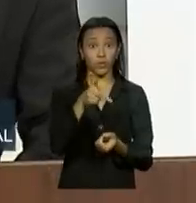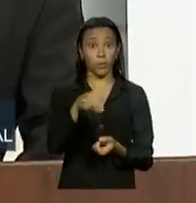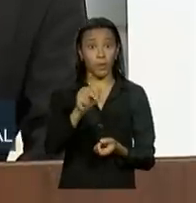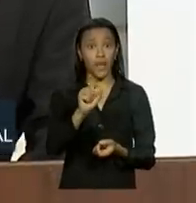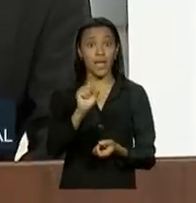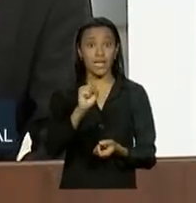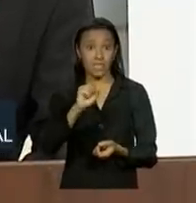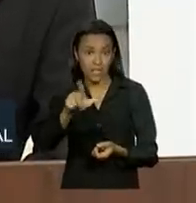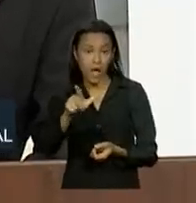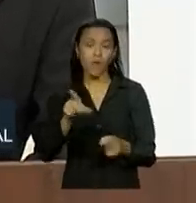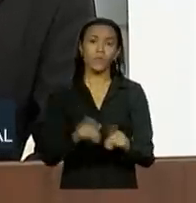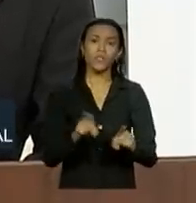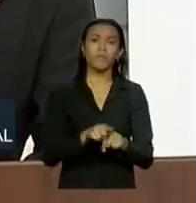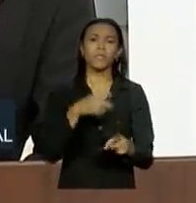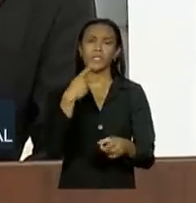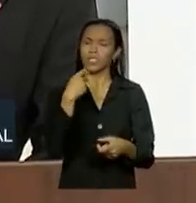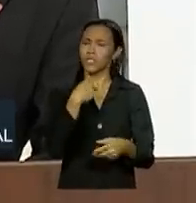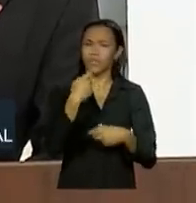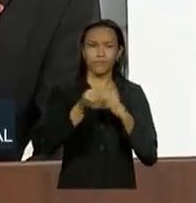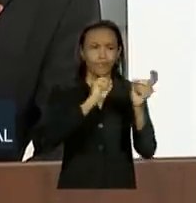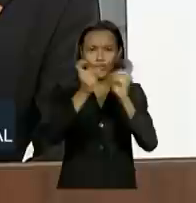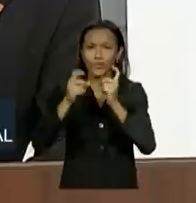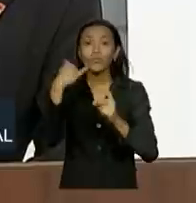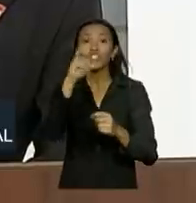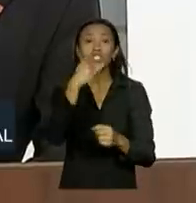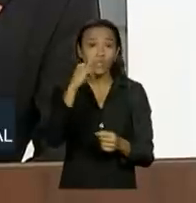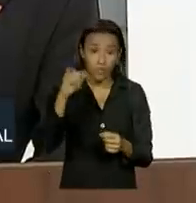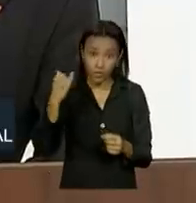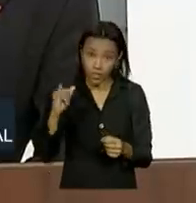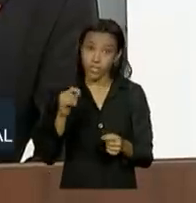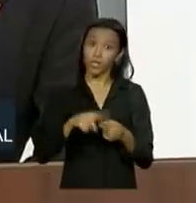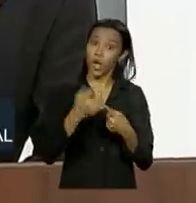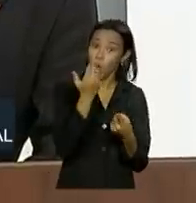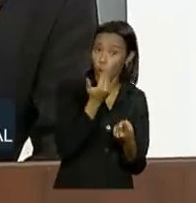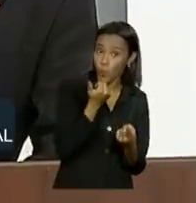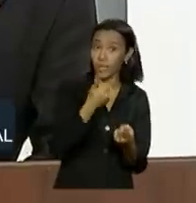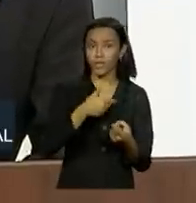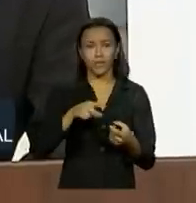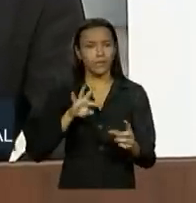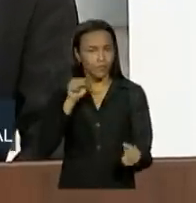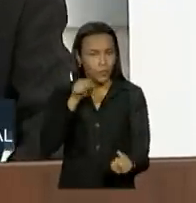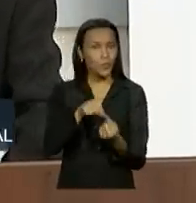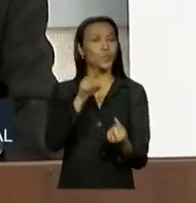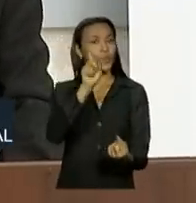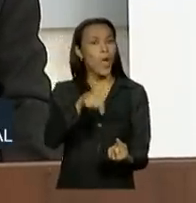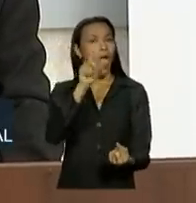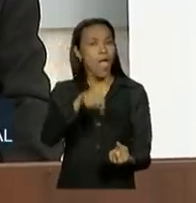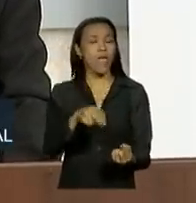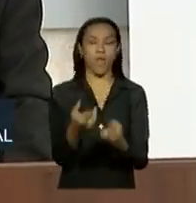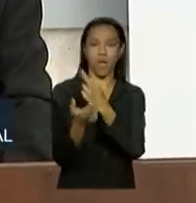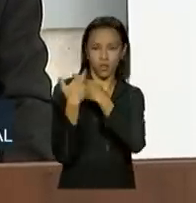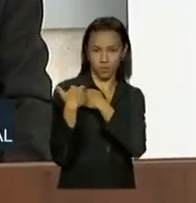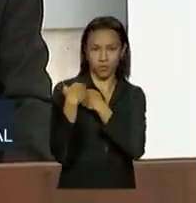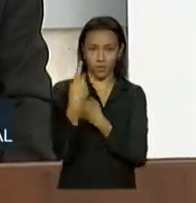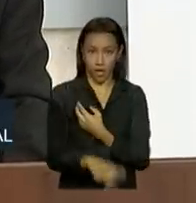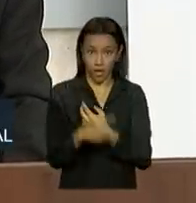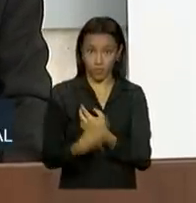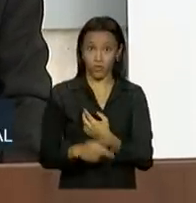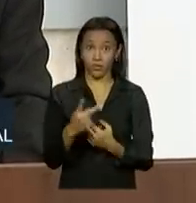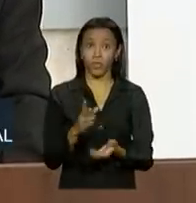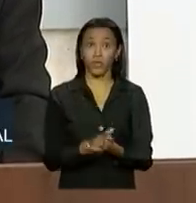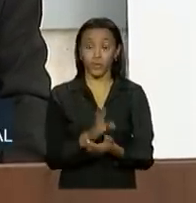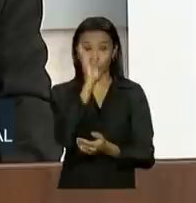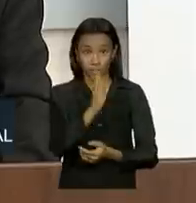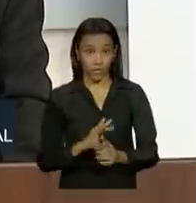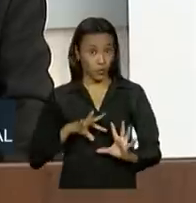energia e na produção de alimentos, porque energia e alimentos têm tudo a ver com o papel do Brasil a nível mundial.